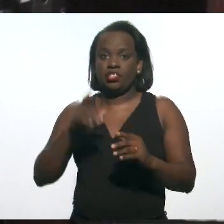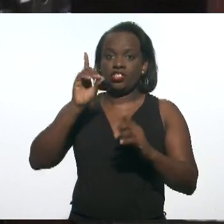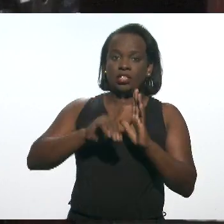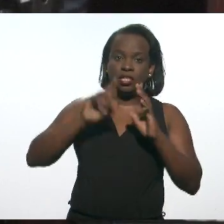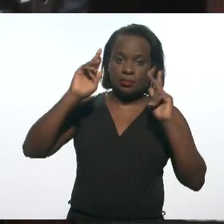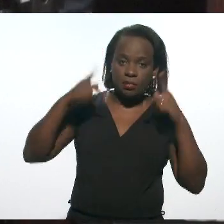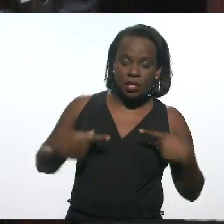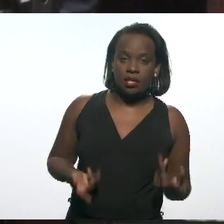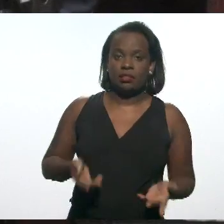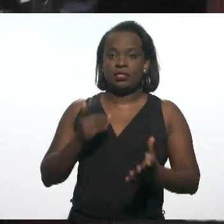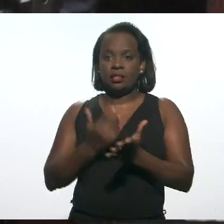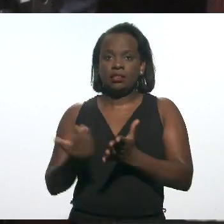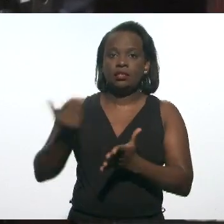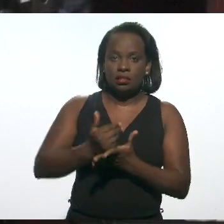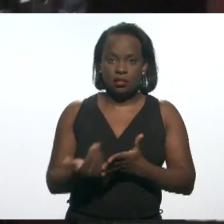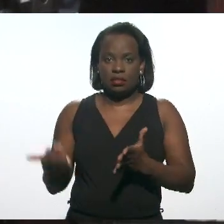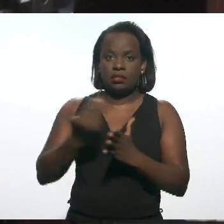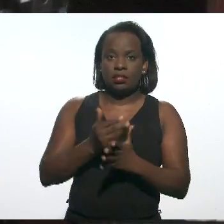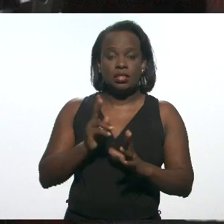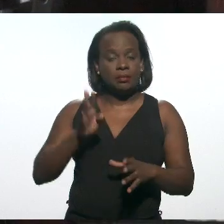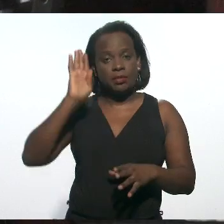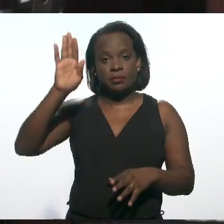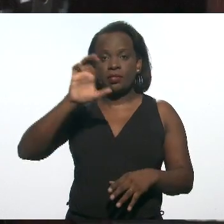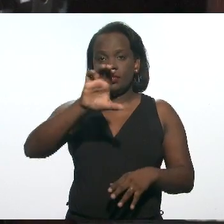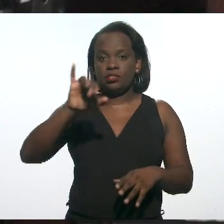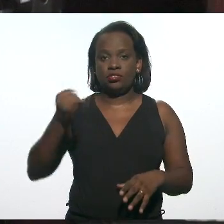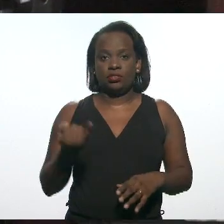Humanos emendas, vai valer sempre a CCJ.